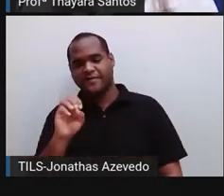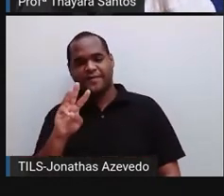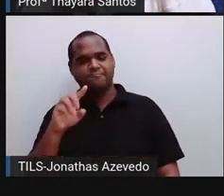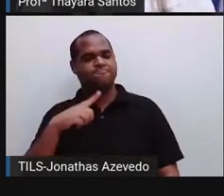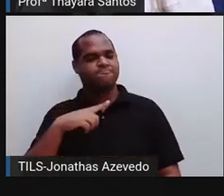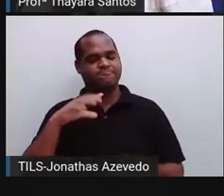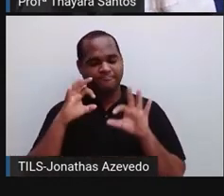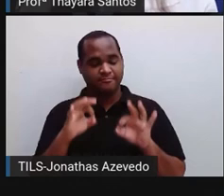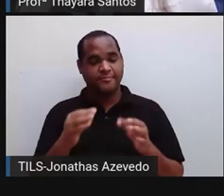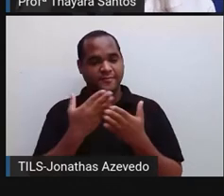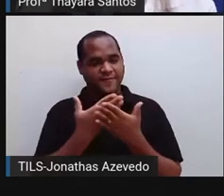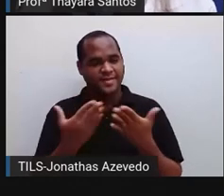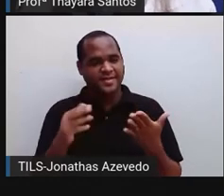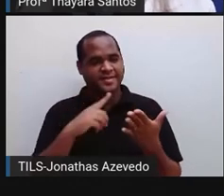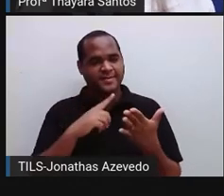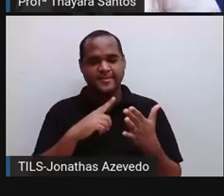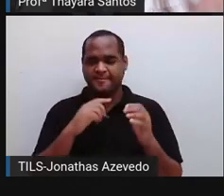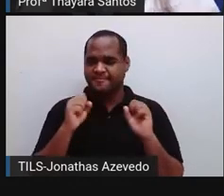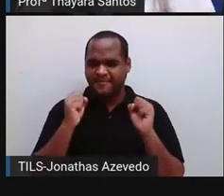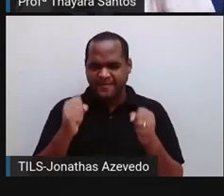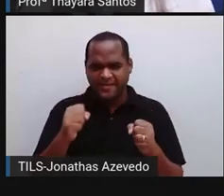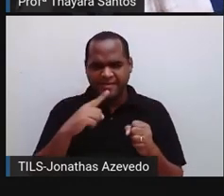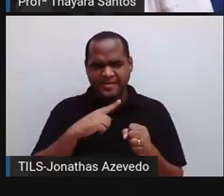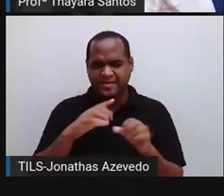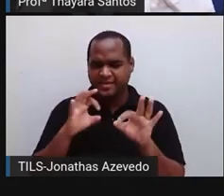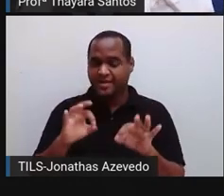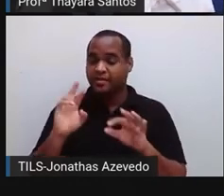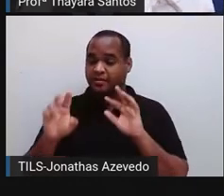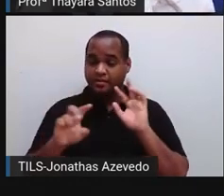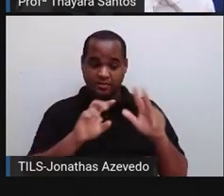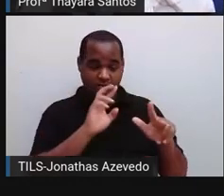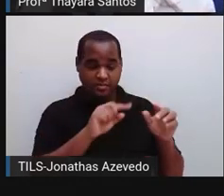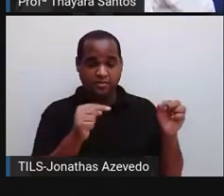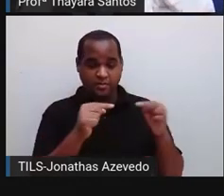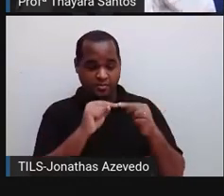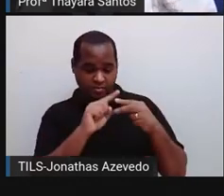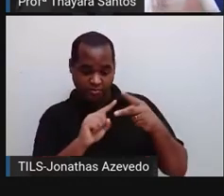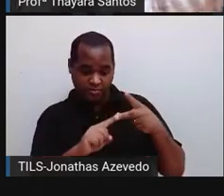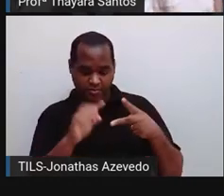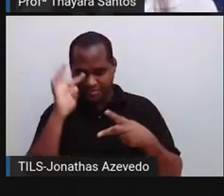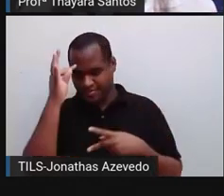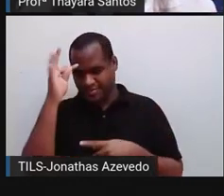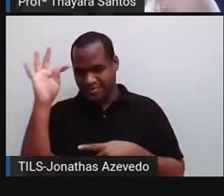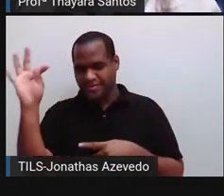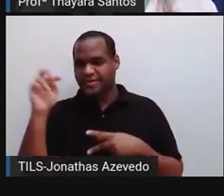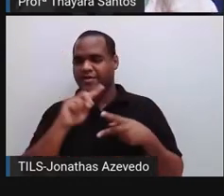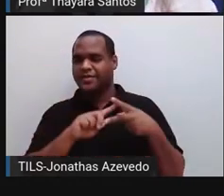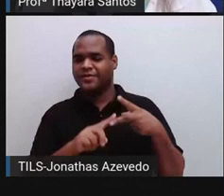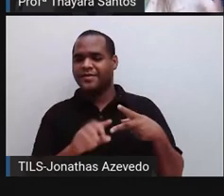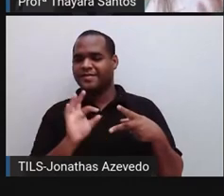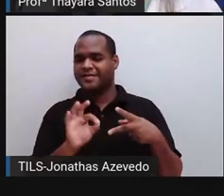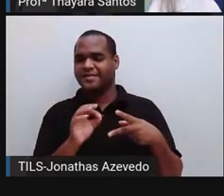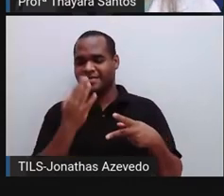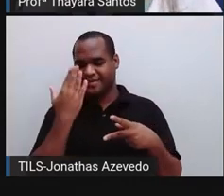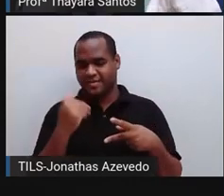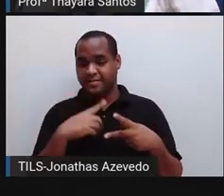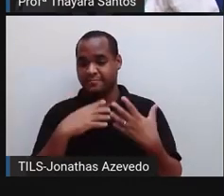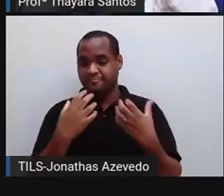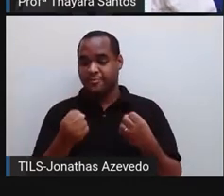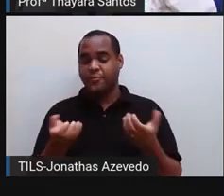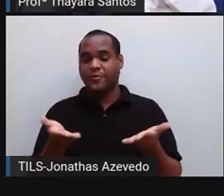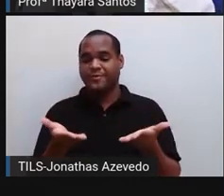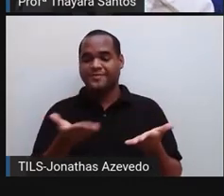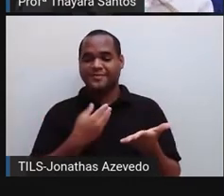que vocês já estão aí do outro lado super afiados, já sabem as diferenças entre as duas teorias e já sabem qual é a teoria que é mais aceita